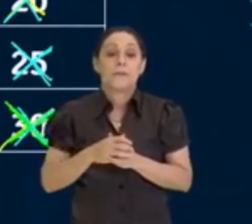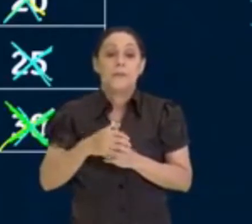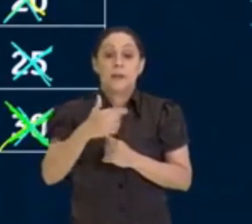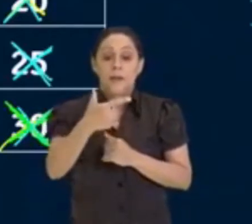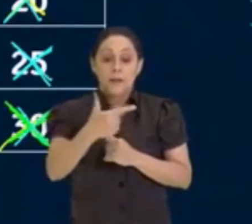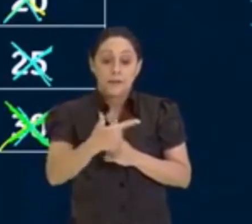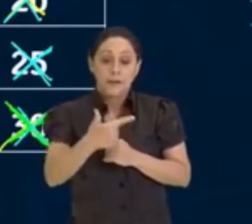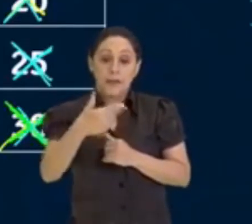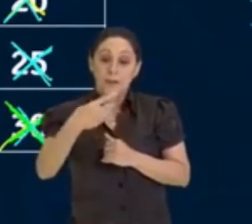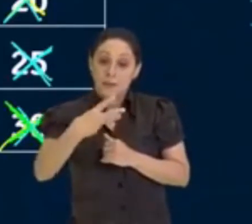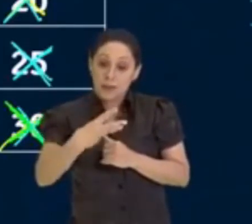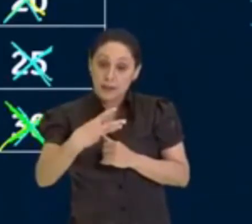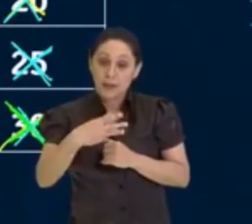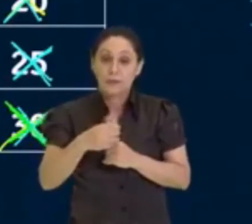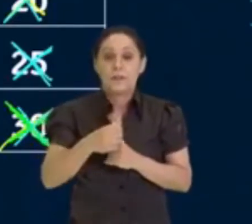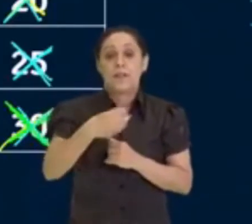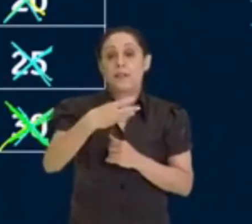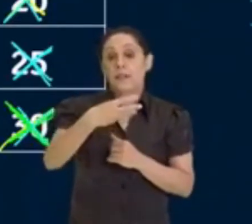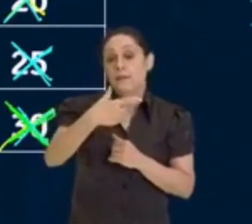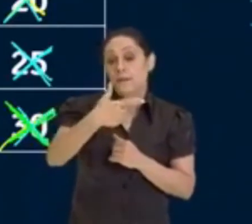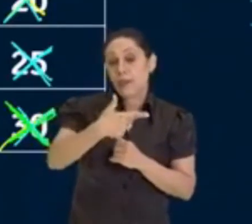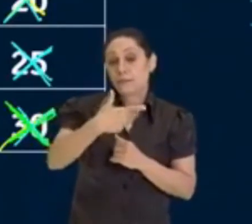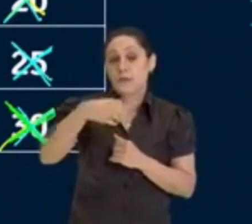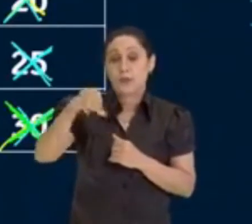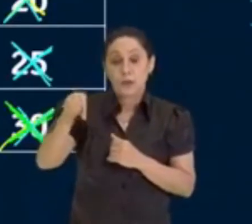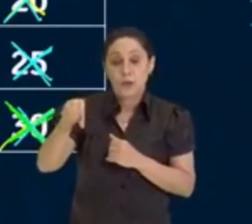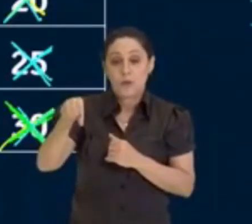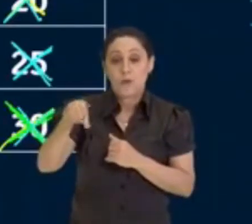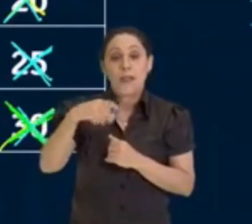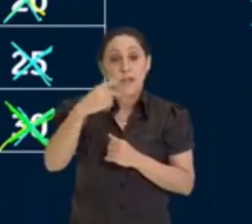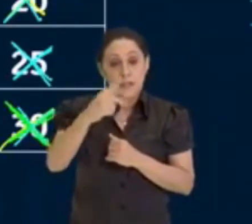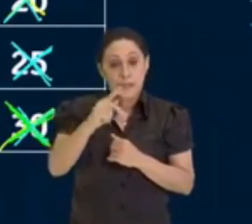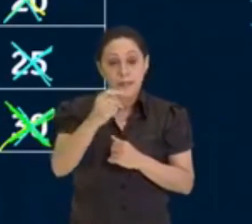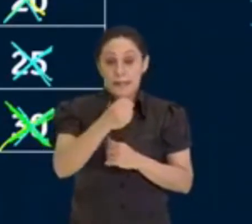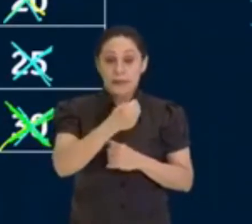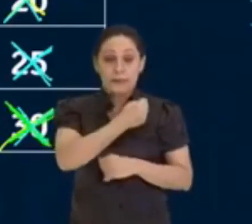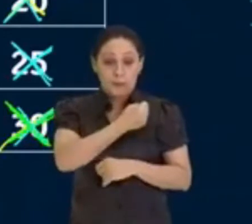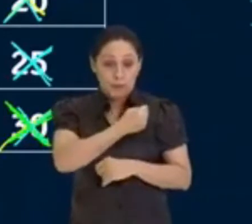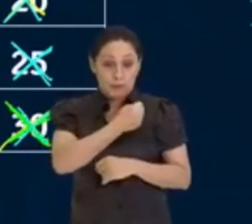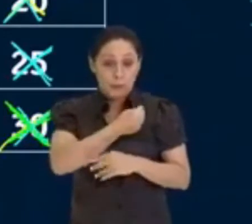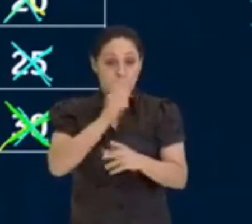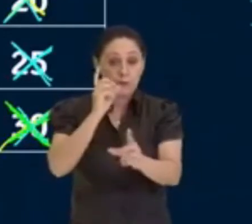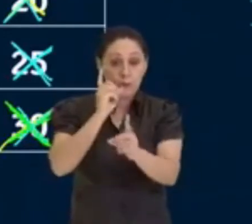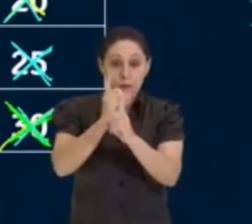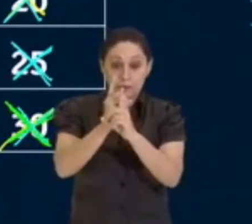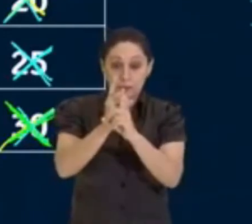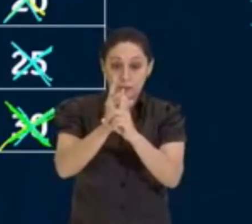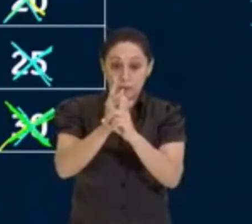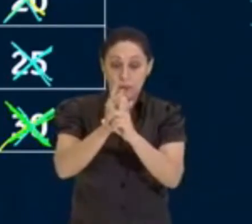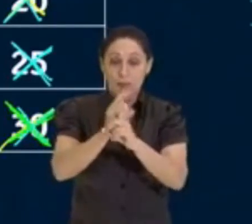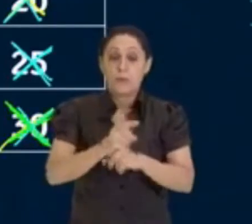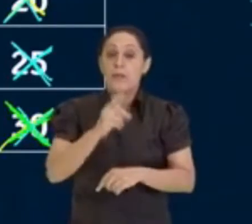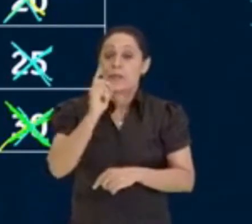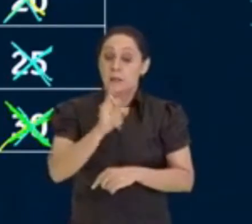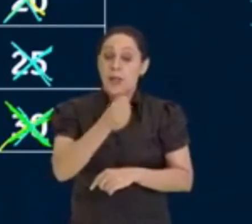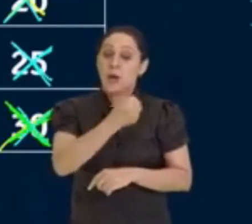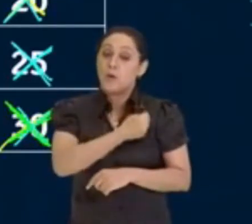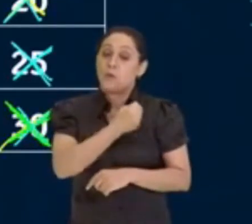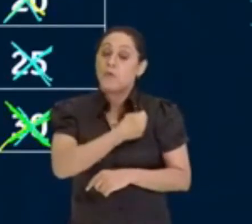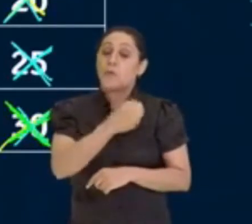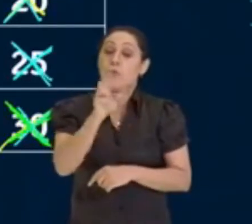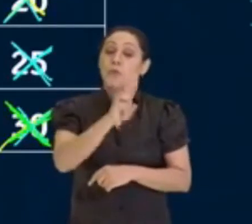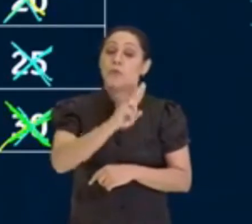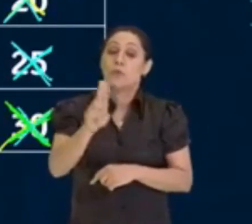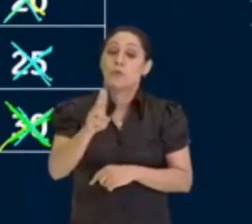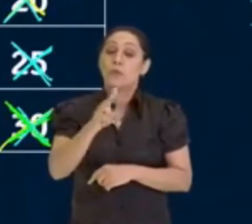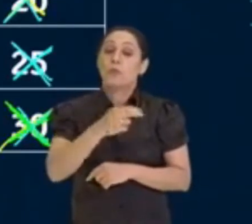23 e 29. Então, esses valores que nós encontramos, eles são chamados de